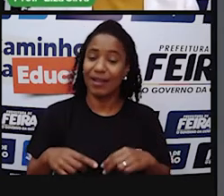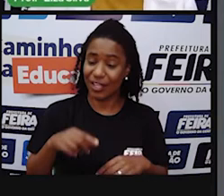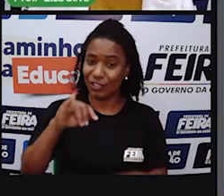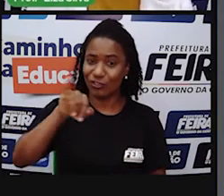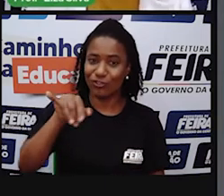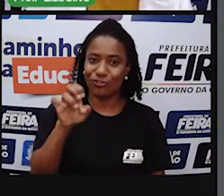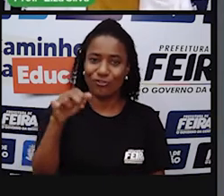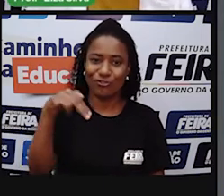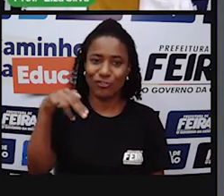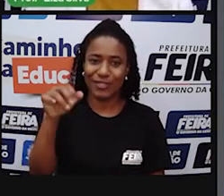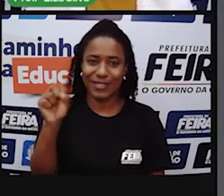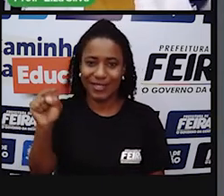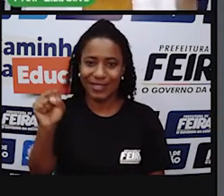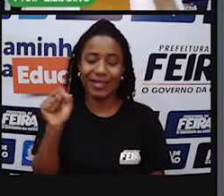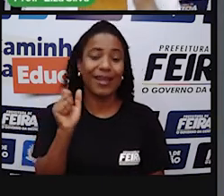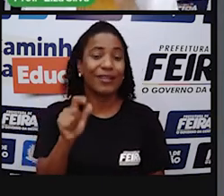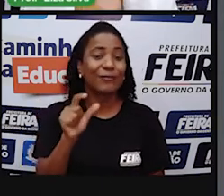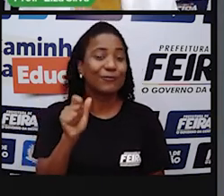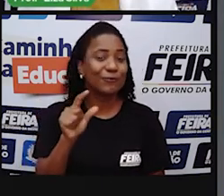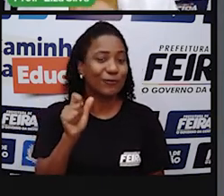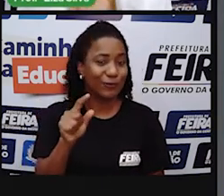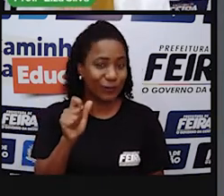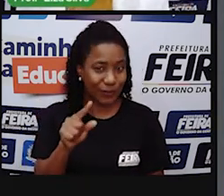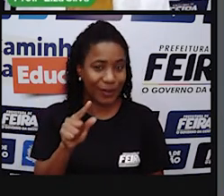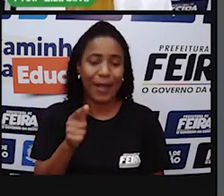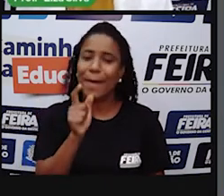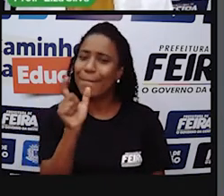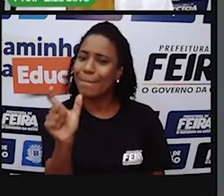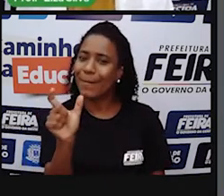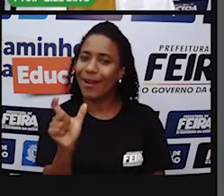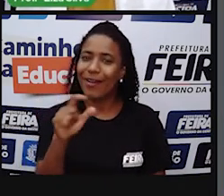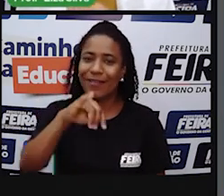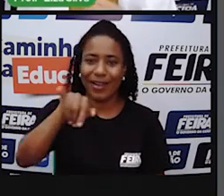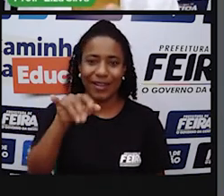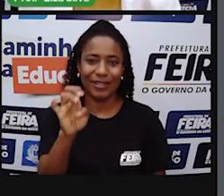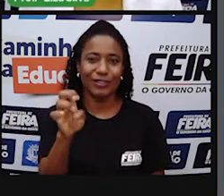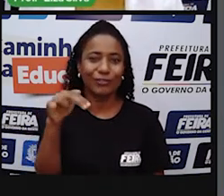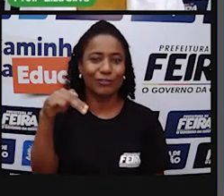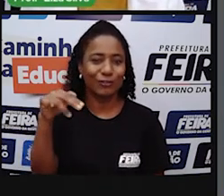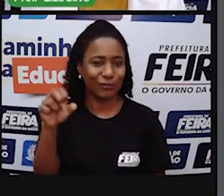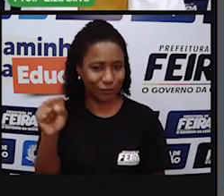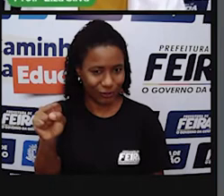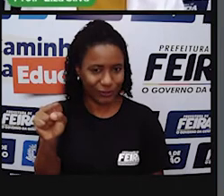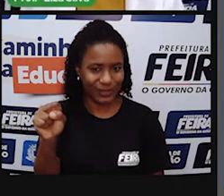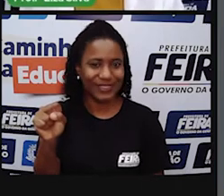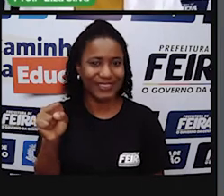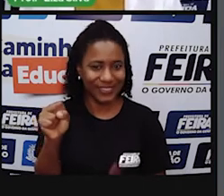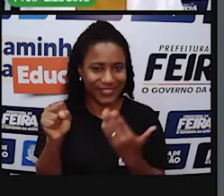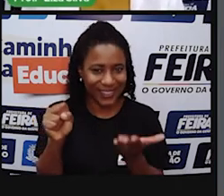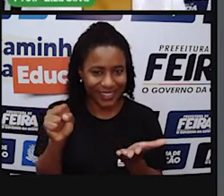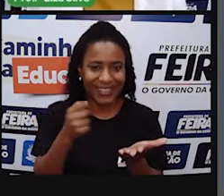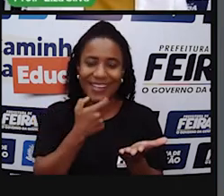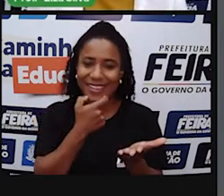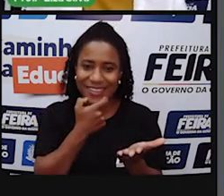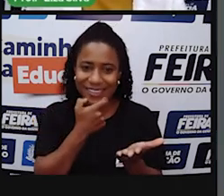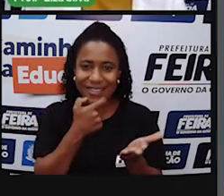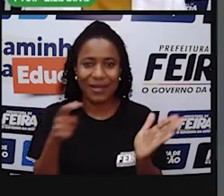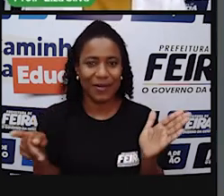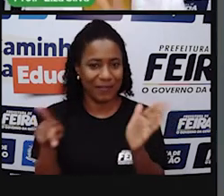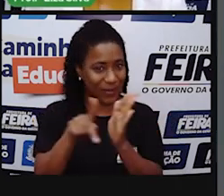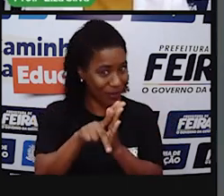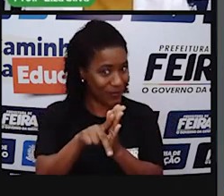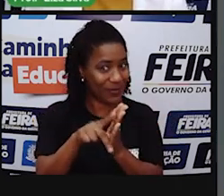calça jeans Mas a gente não percebe que a palavra jeans é do inglês que nós utilizamos aqui no Brasil